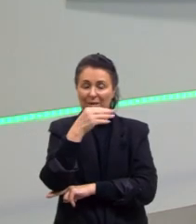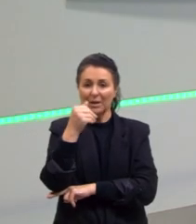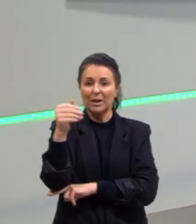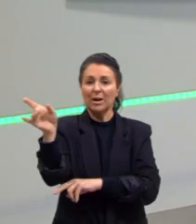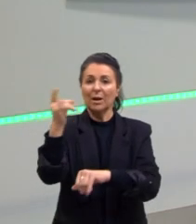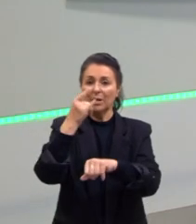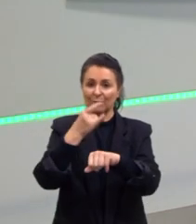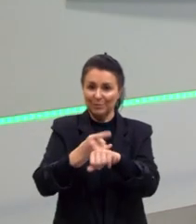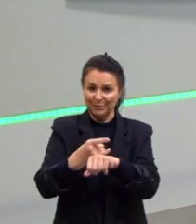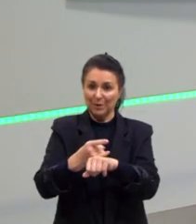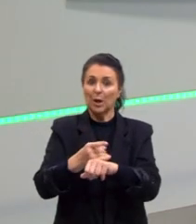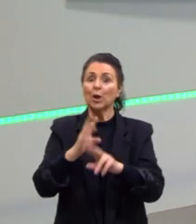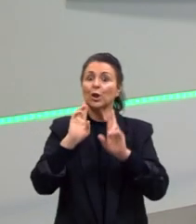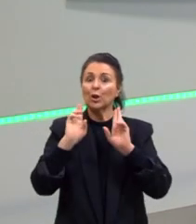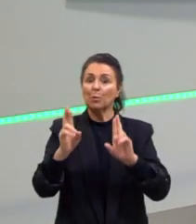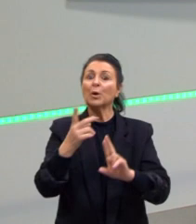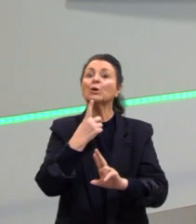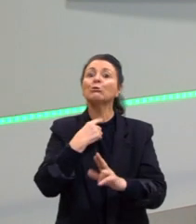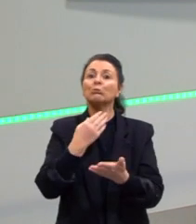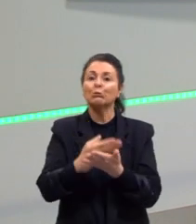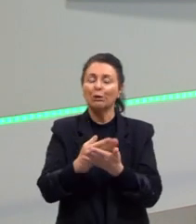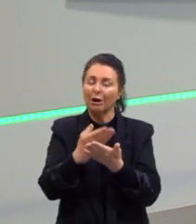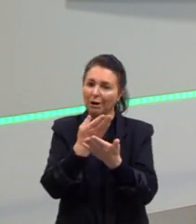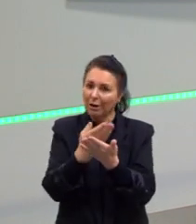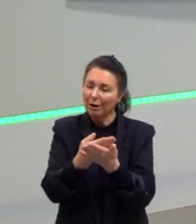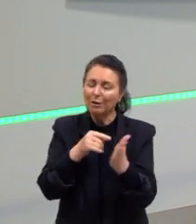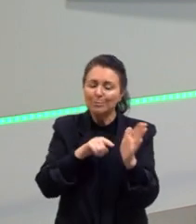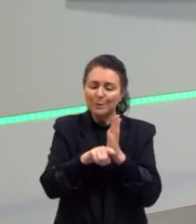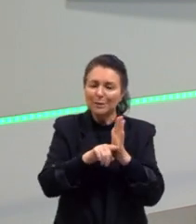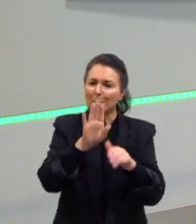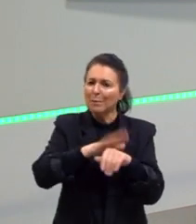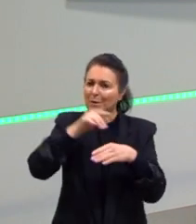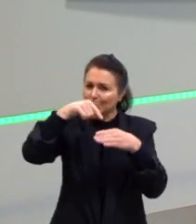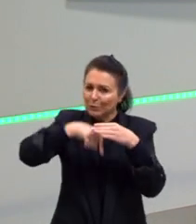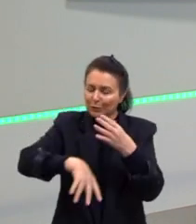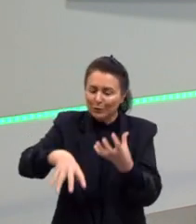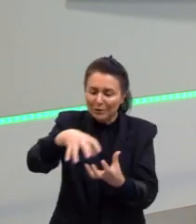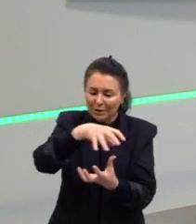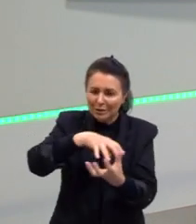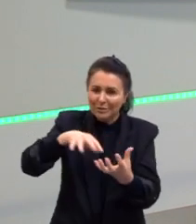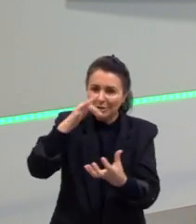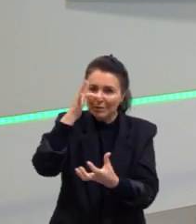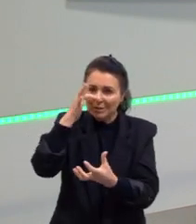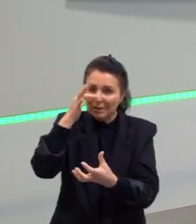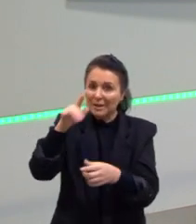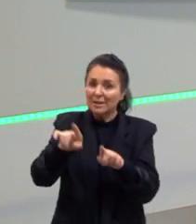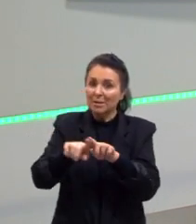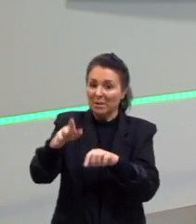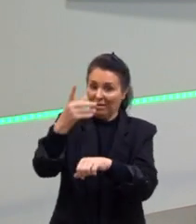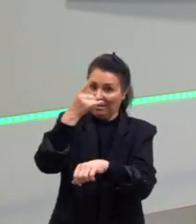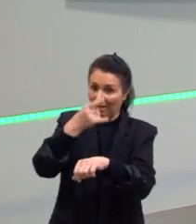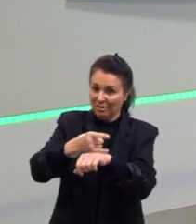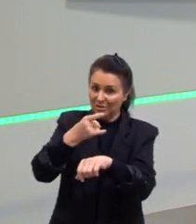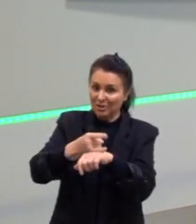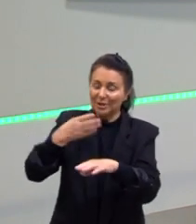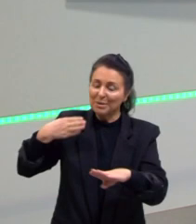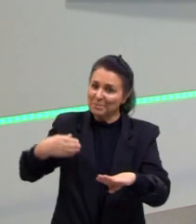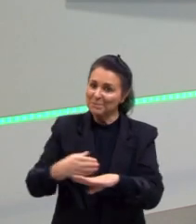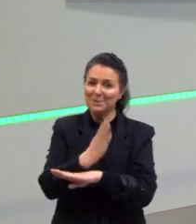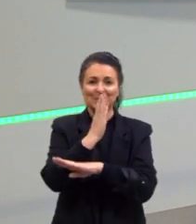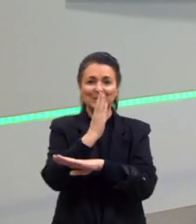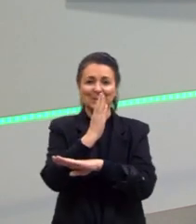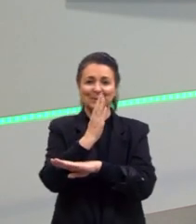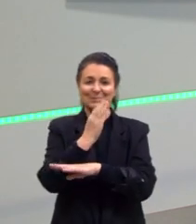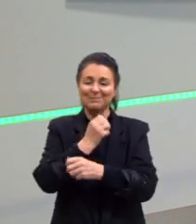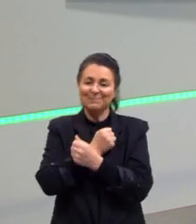tenham gostado dessa aula, que vocês estudem bastante, pesquisem um pouquinho mais sobre a Revolução Francesa e a Revolução Haitiana. E partiu passar, pessoal.